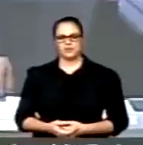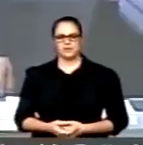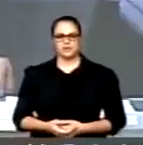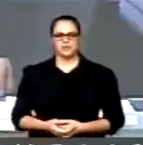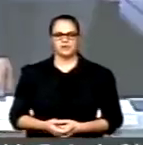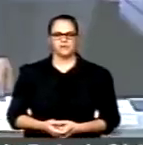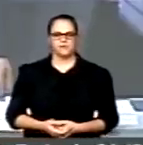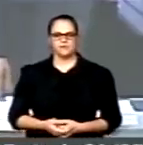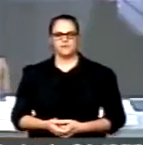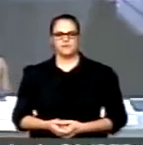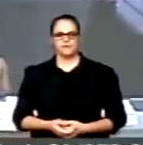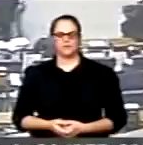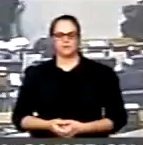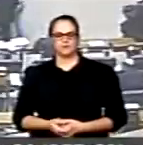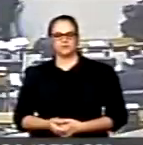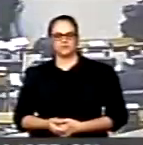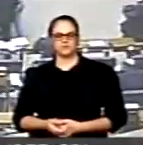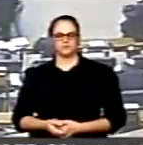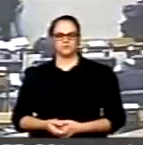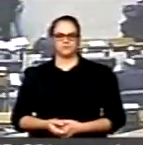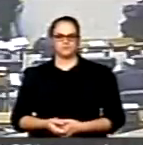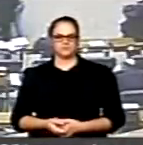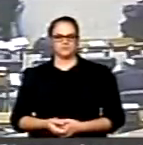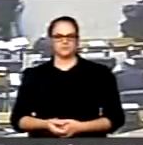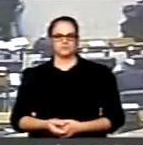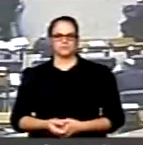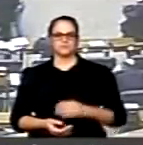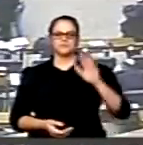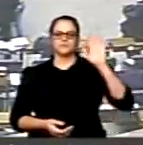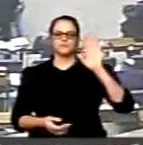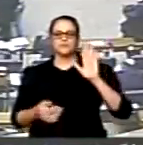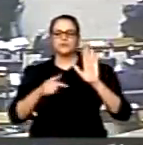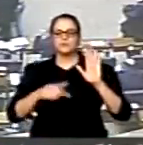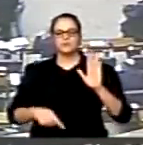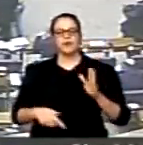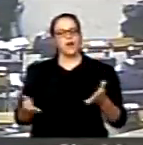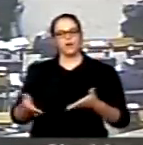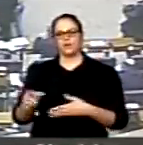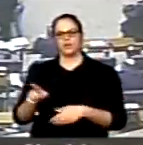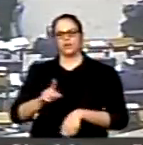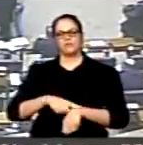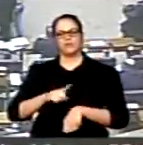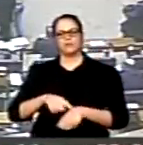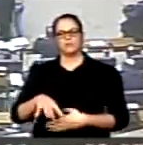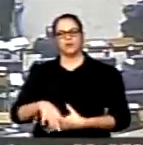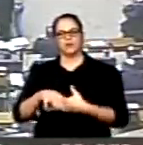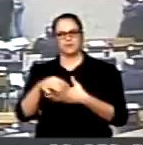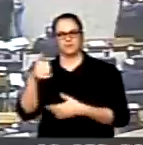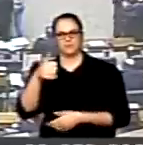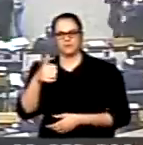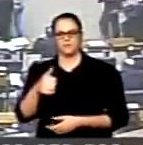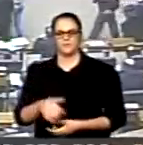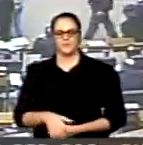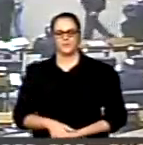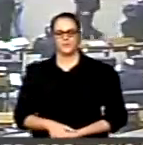Cair a medida provisória. Presidente, só para dar como lido aqui a deputada... Não, não pode agora não, não pode. Deputado Raul Júlio. Senhor presidente,